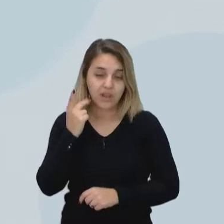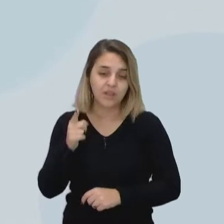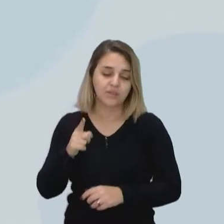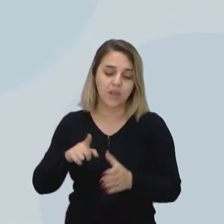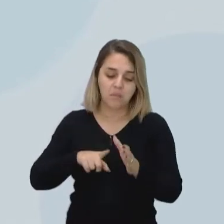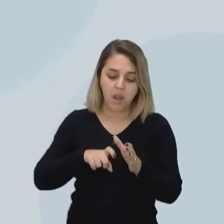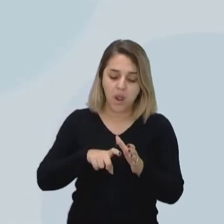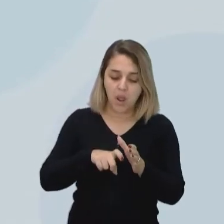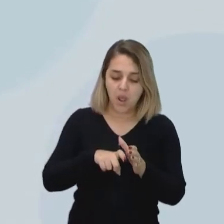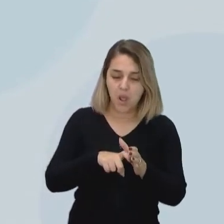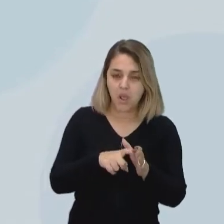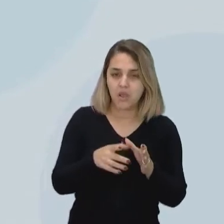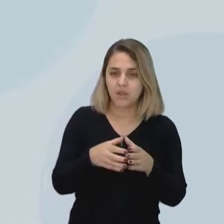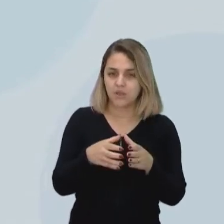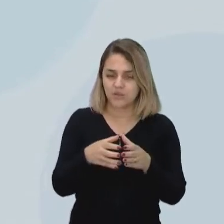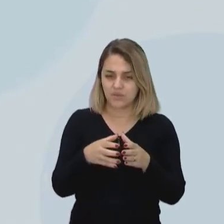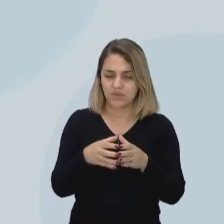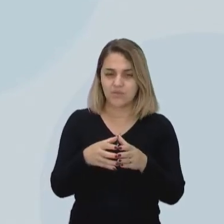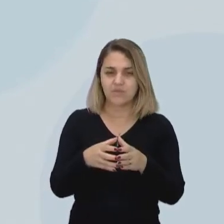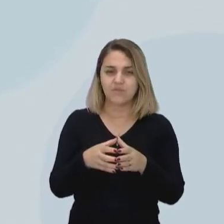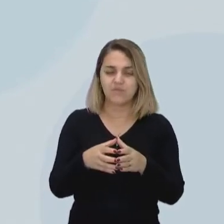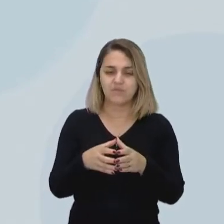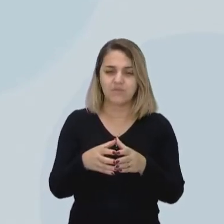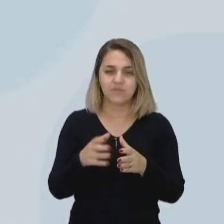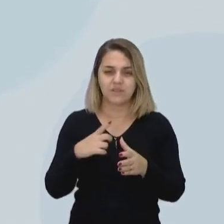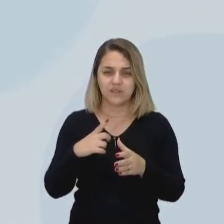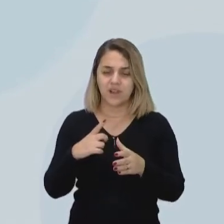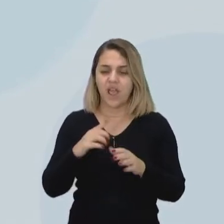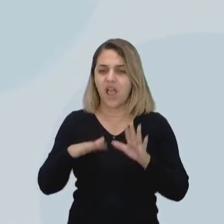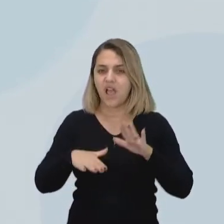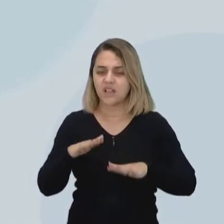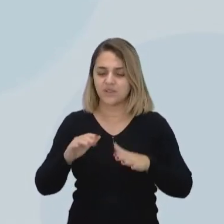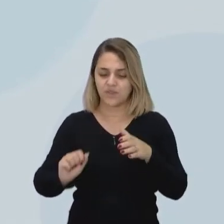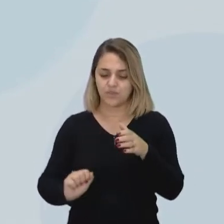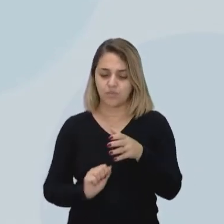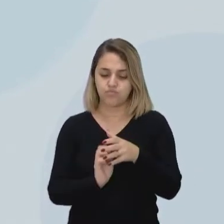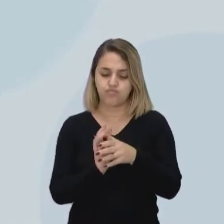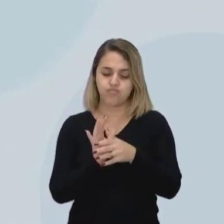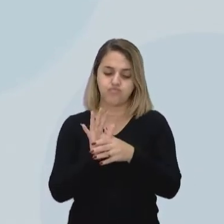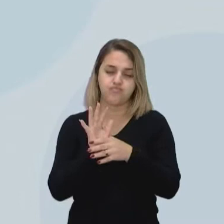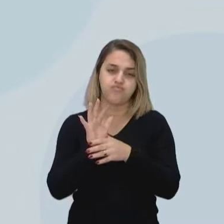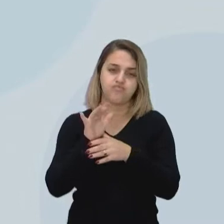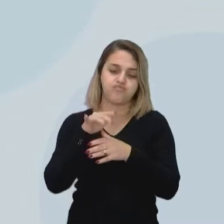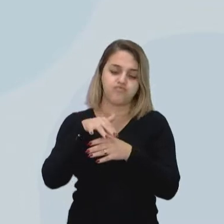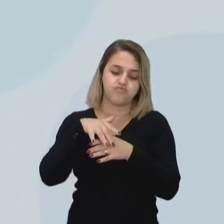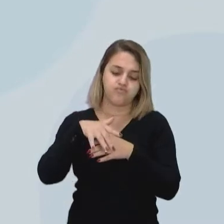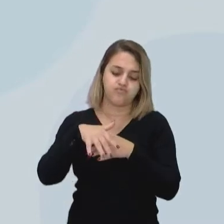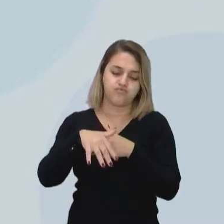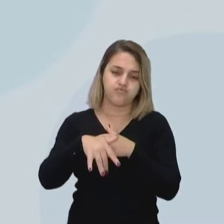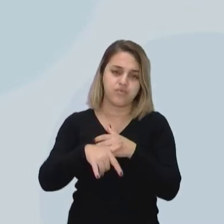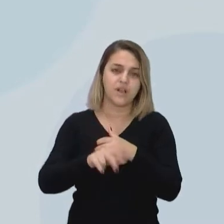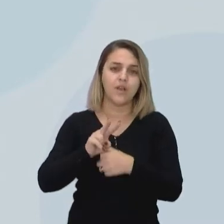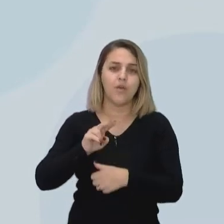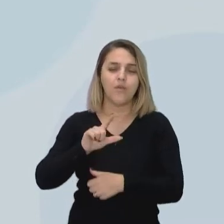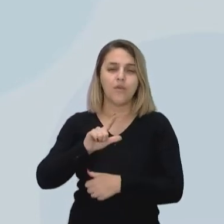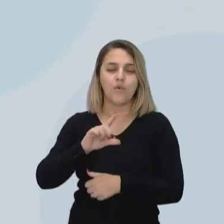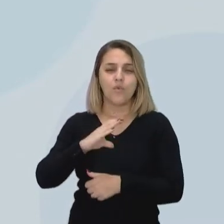ambientes tão hostis como crateras de vulcões ativos. Então, são bactérias que resistem a condições de ambiente